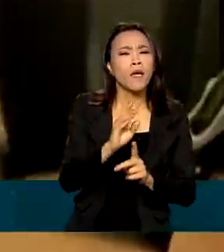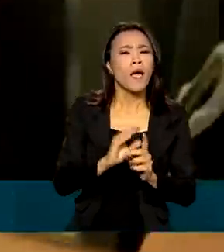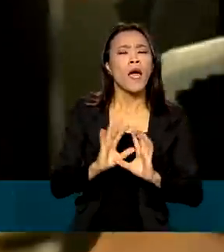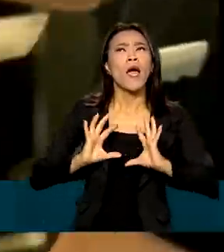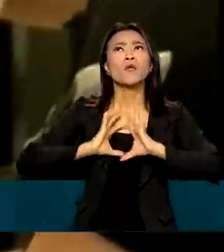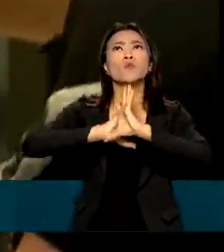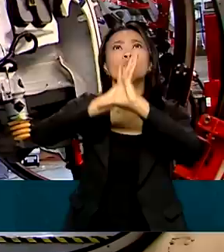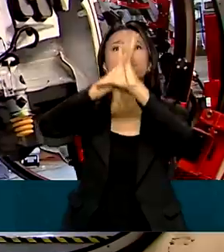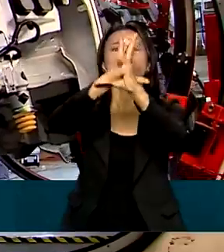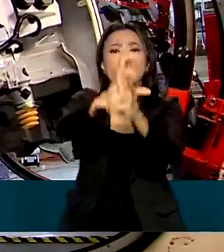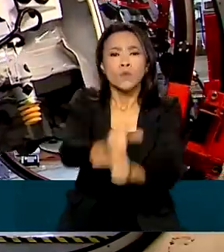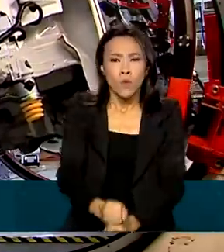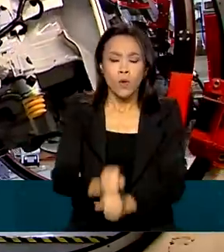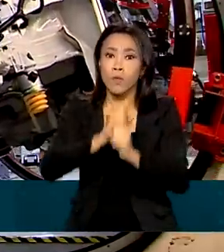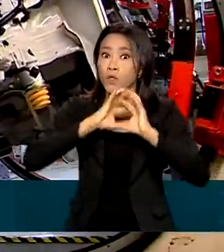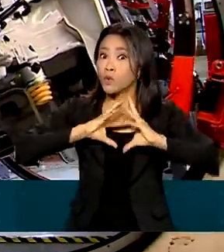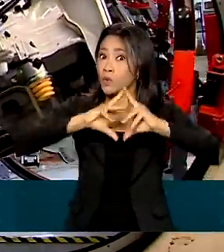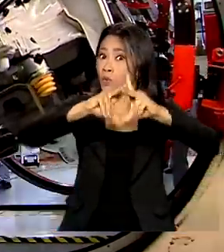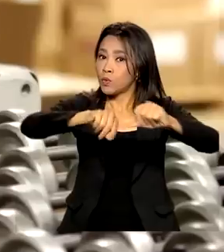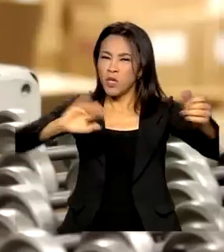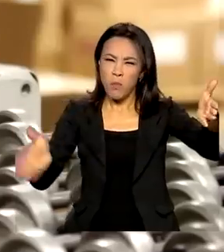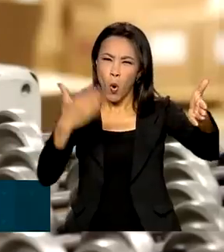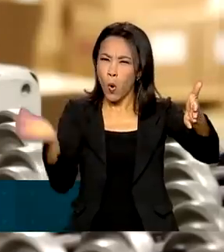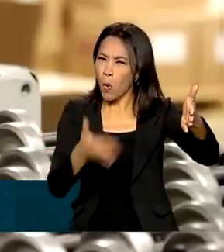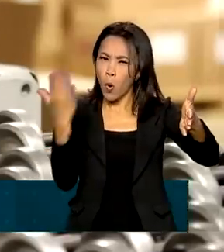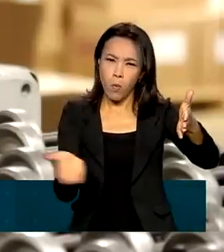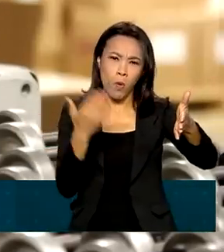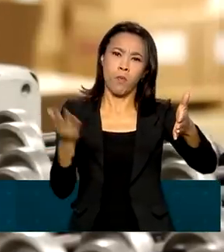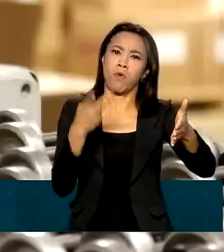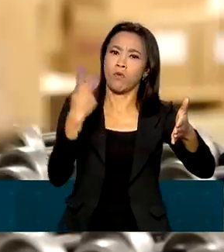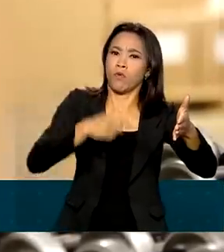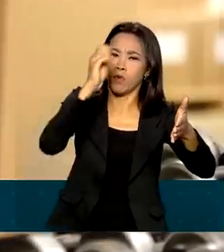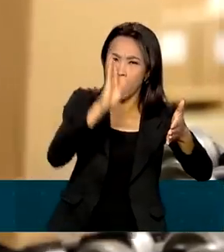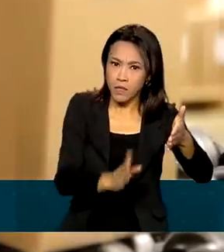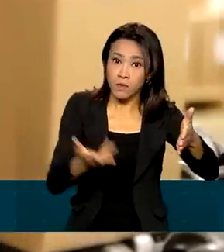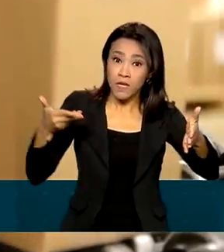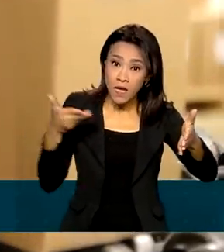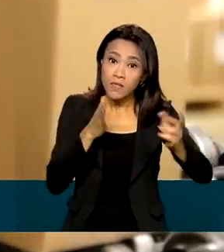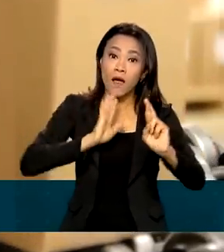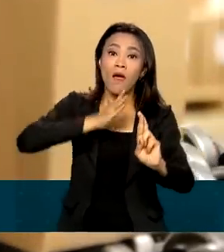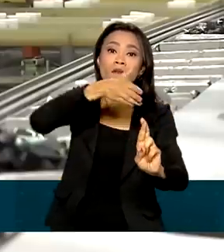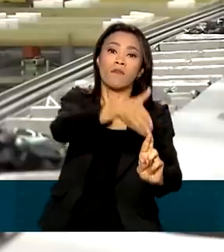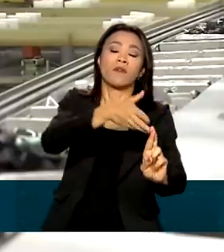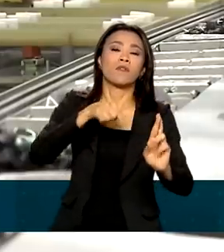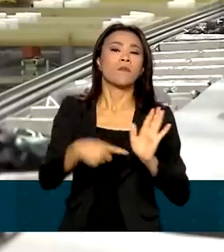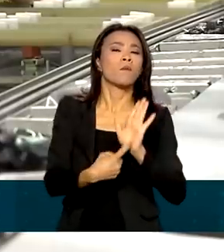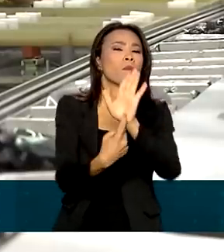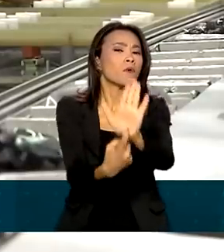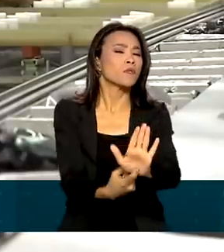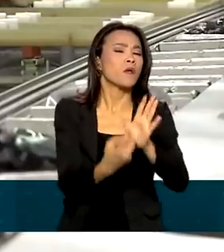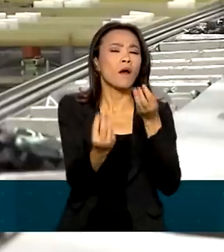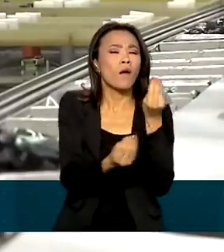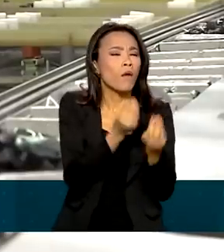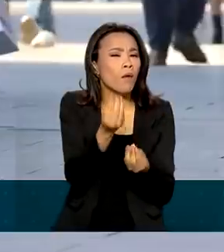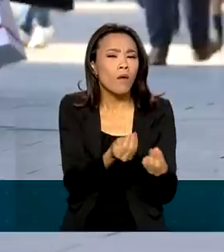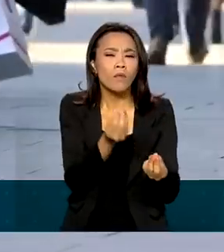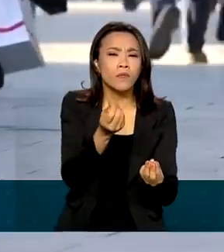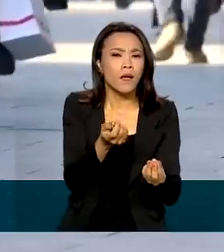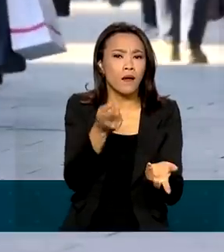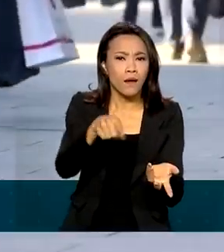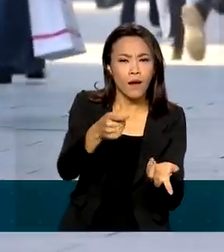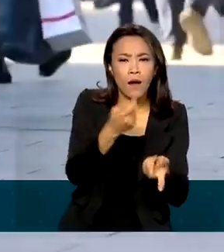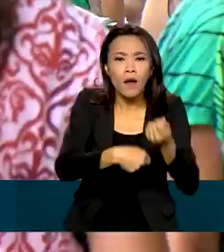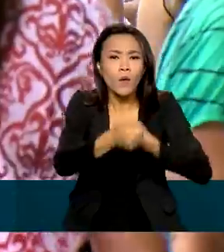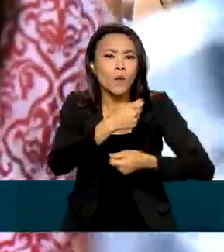serviços produzidos pelo país e é o indicador mais utilizado para revelar a situação econômica dos países.